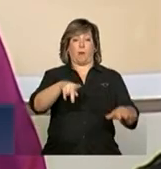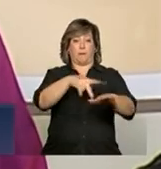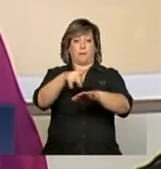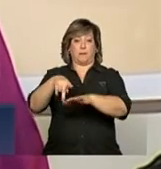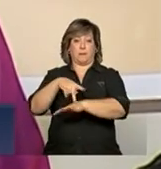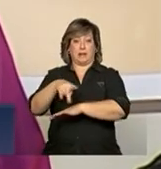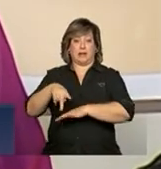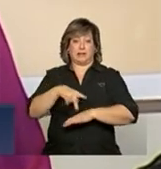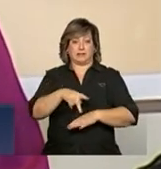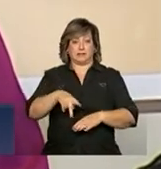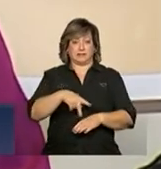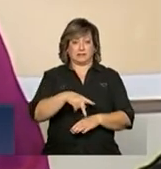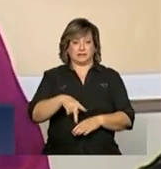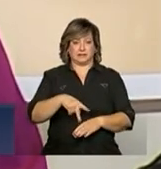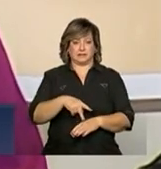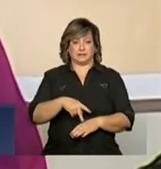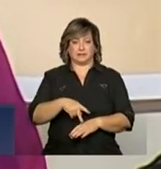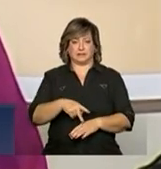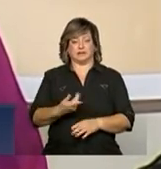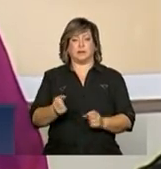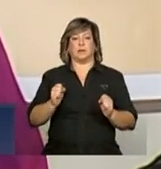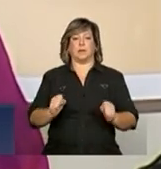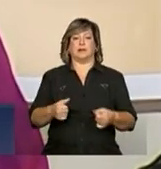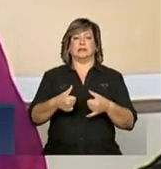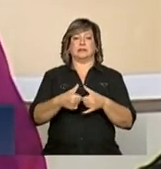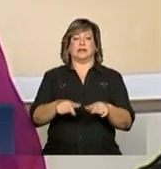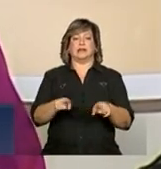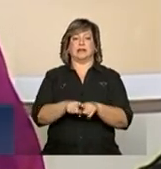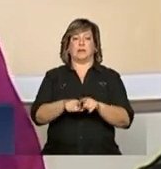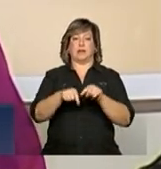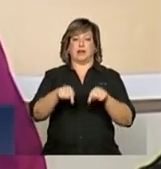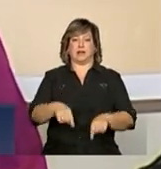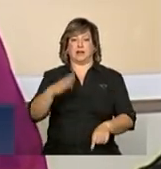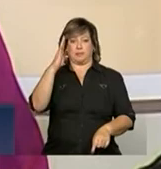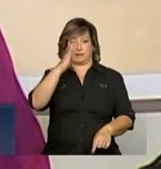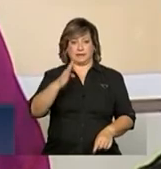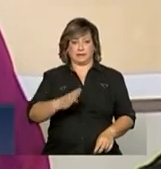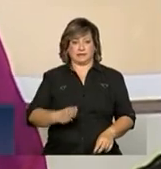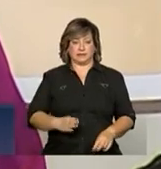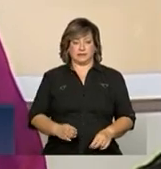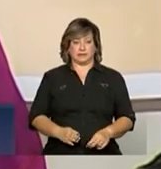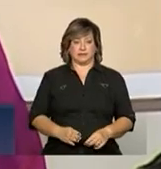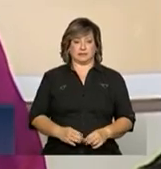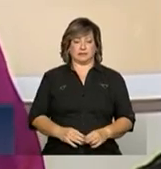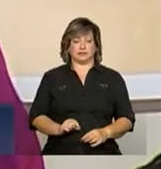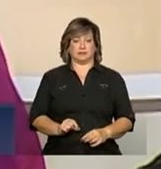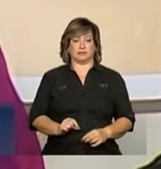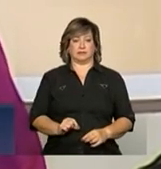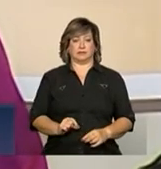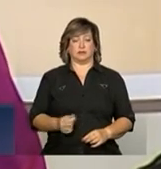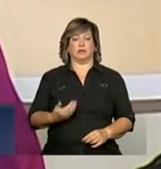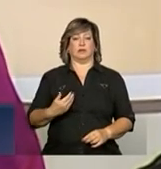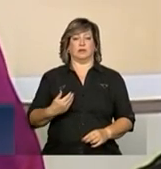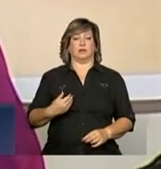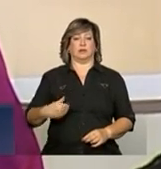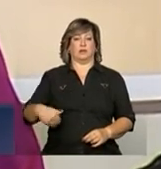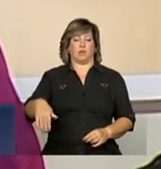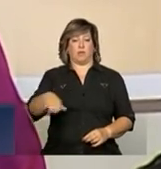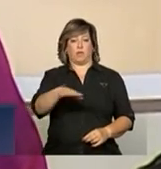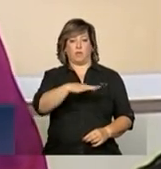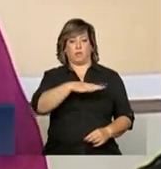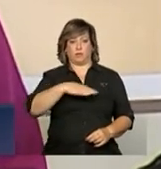nos permitiu poder estar também aqui em Brasil. Nós não exportamos médicos,